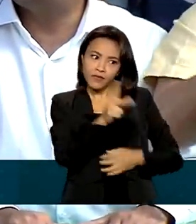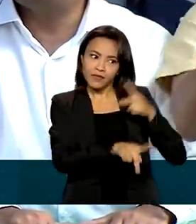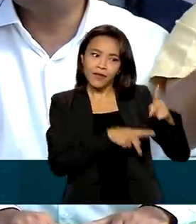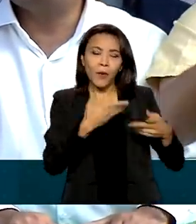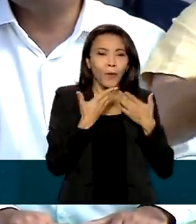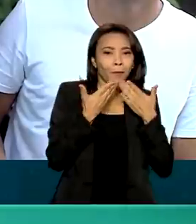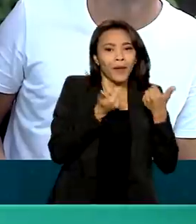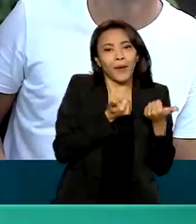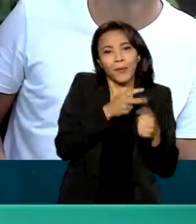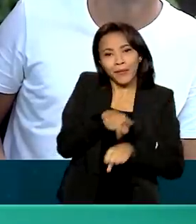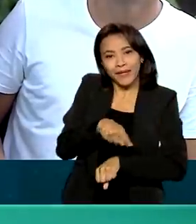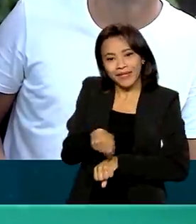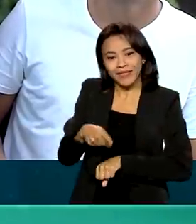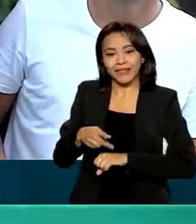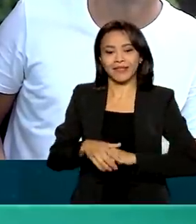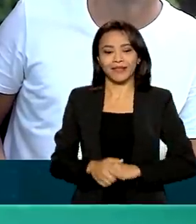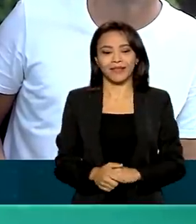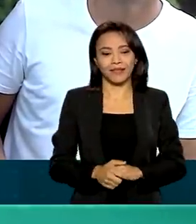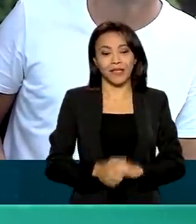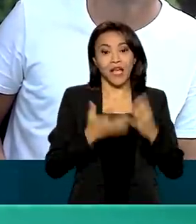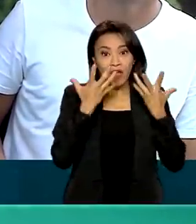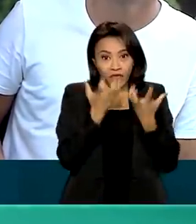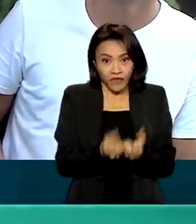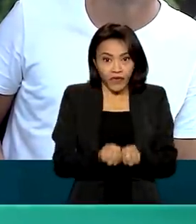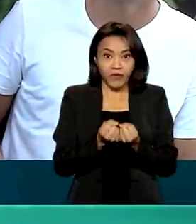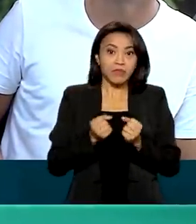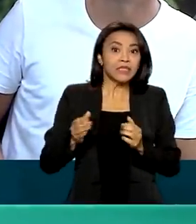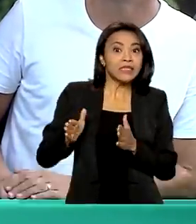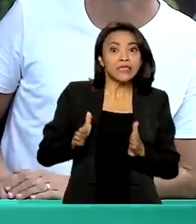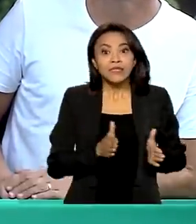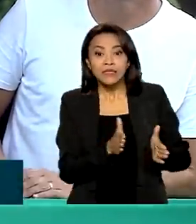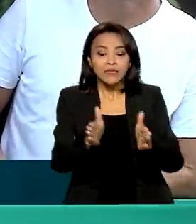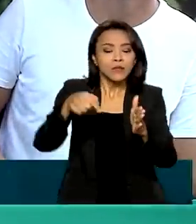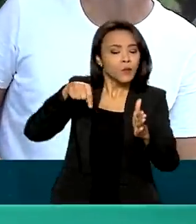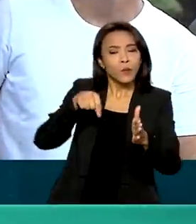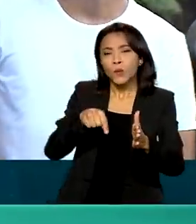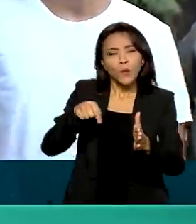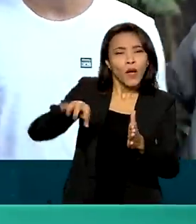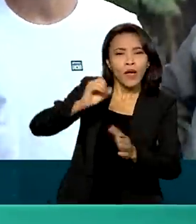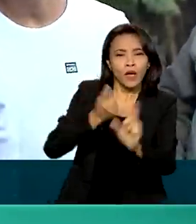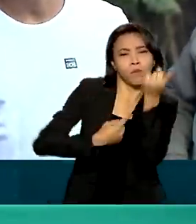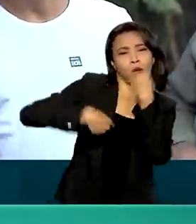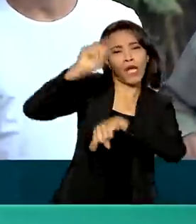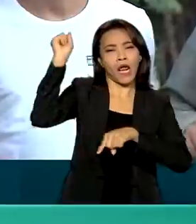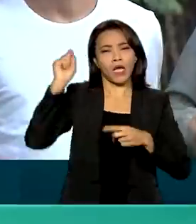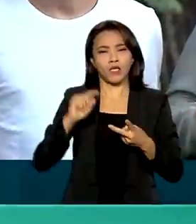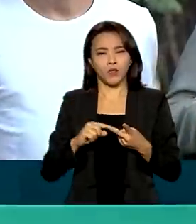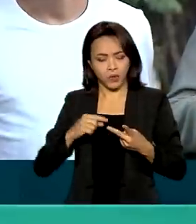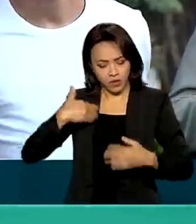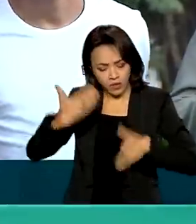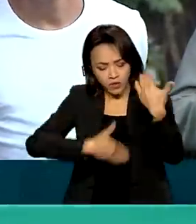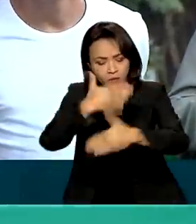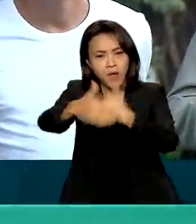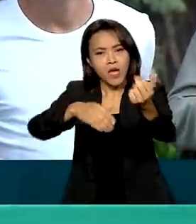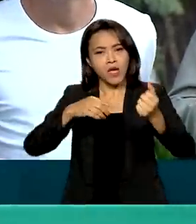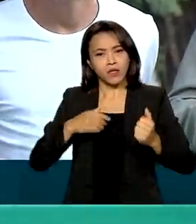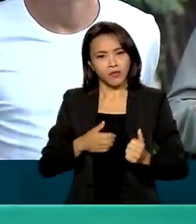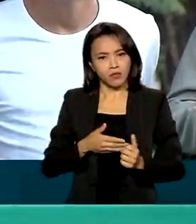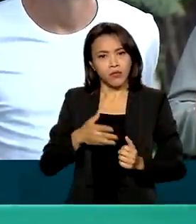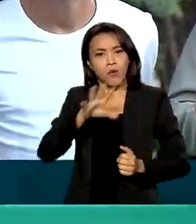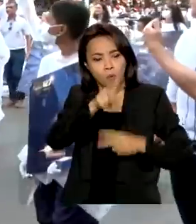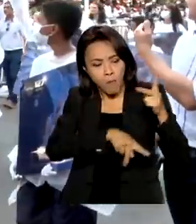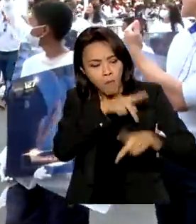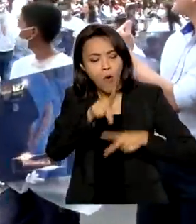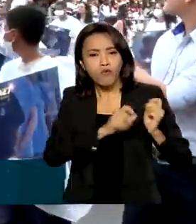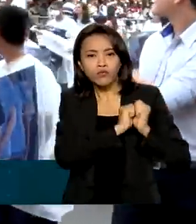para a sua pátria. Nós vamos seguir essa rota, que é a rota do progresso, a rota do desenvolvimento com ordem, com o povo que ama o